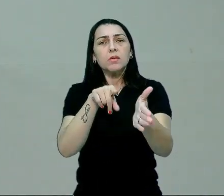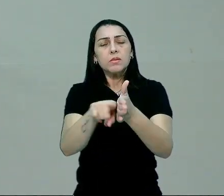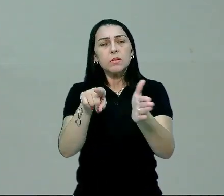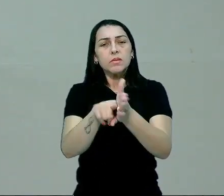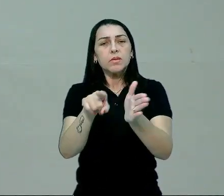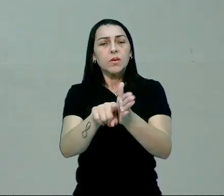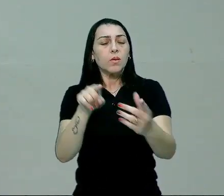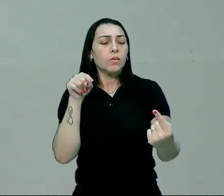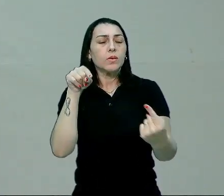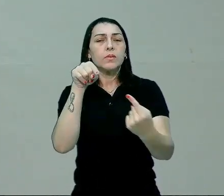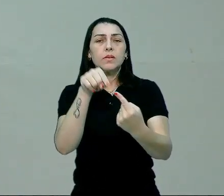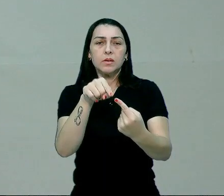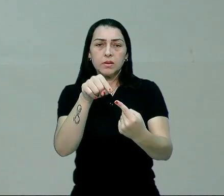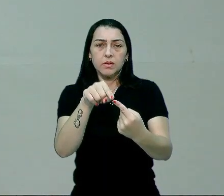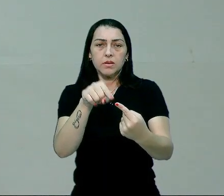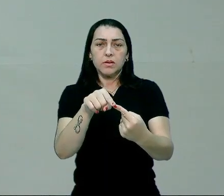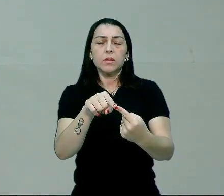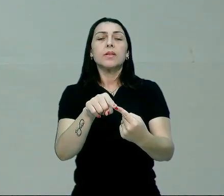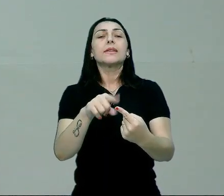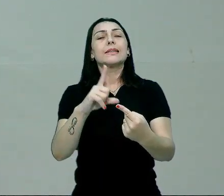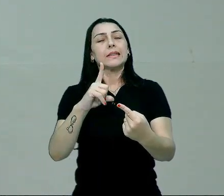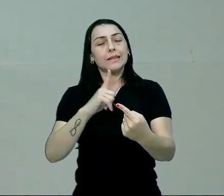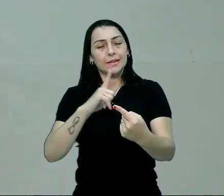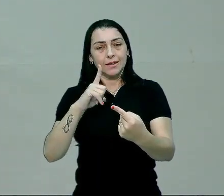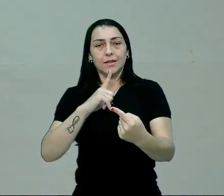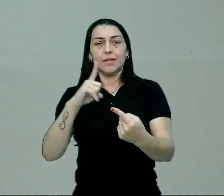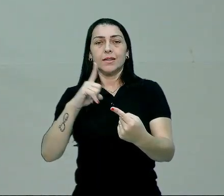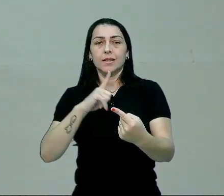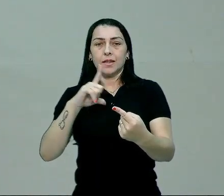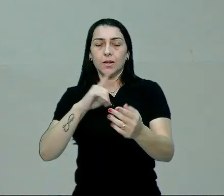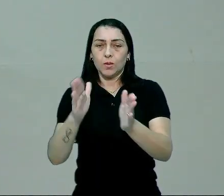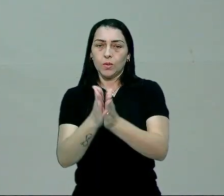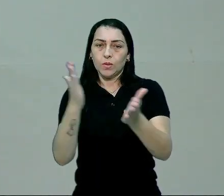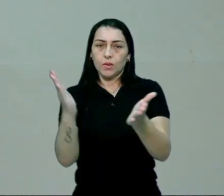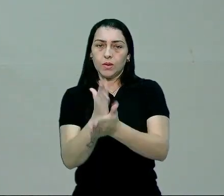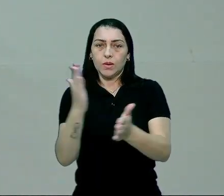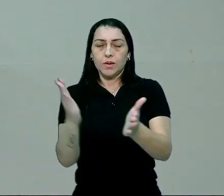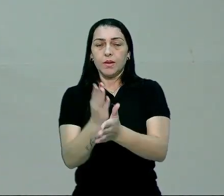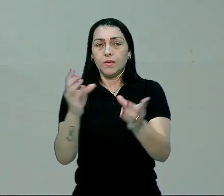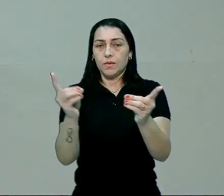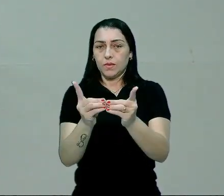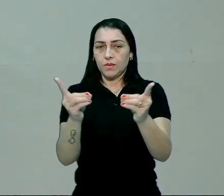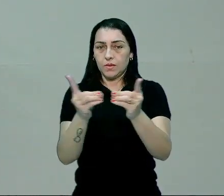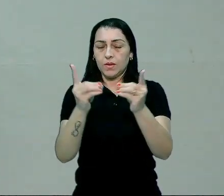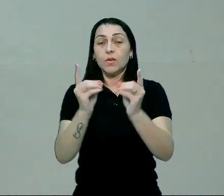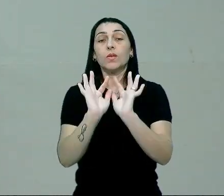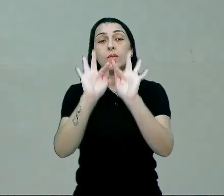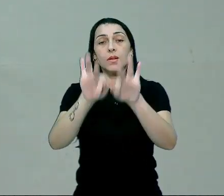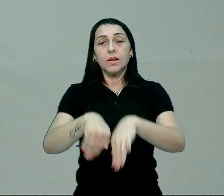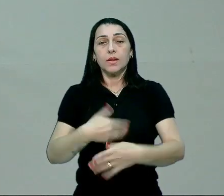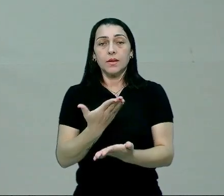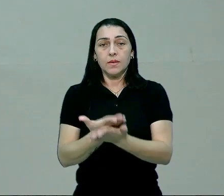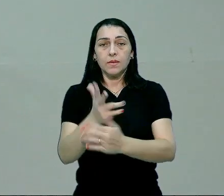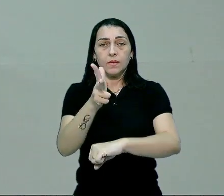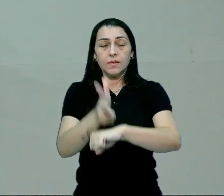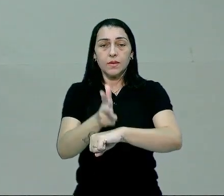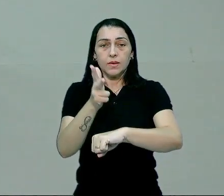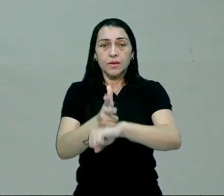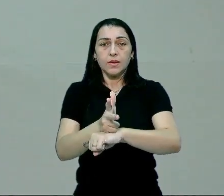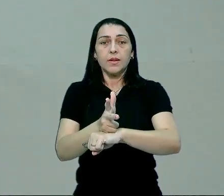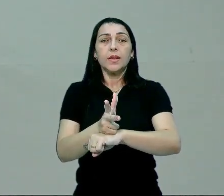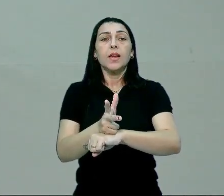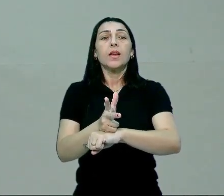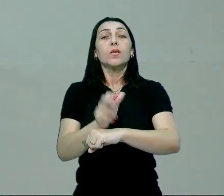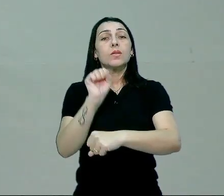objetivas que constam justamente neste livro didático. Eu estou encerrando esta videoaula